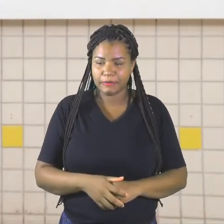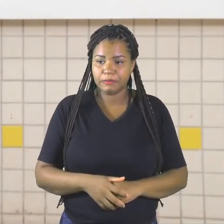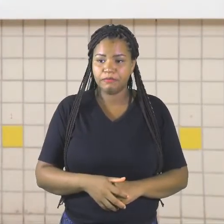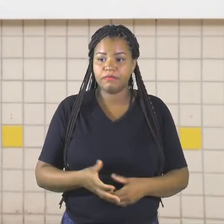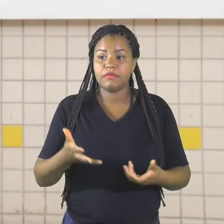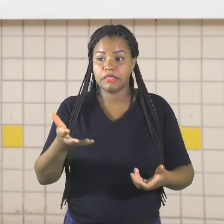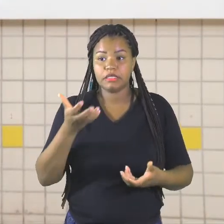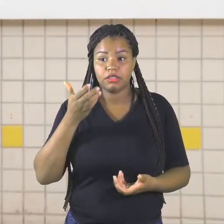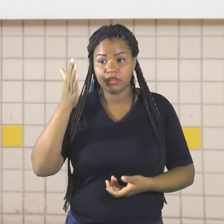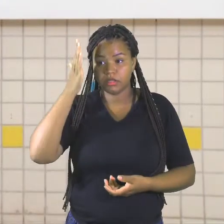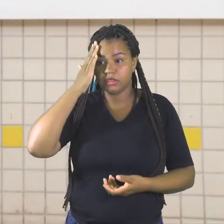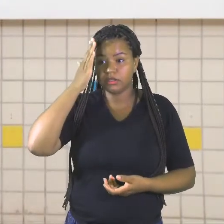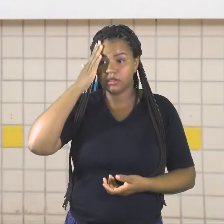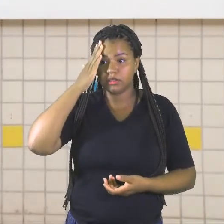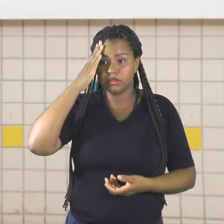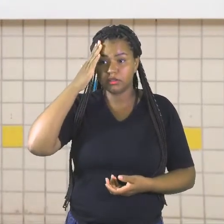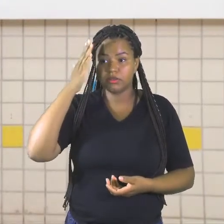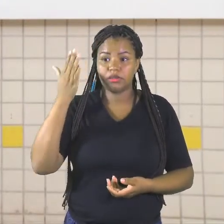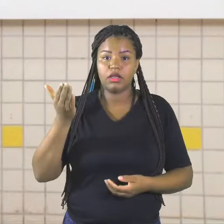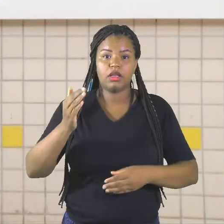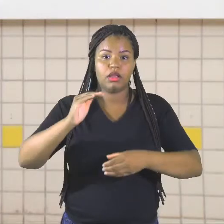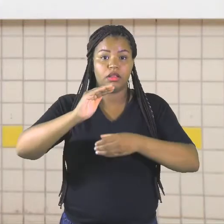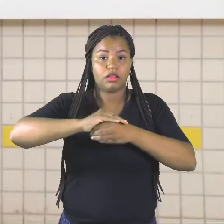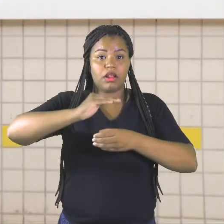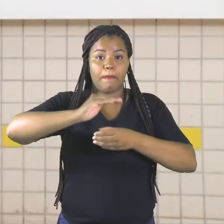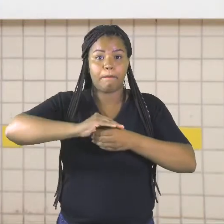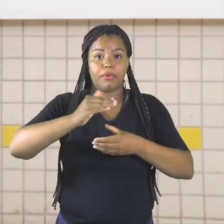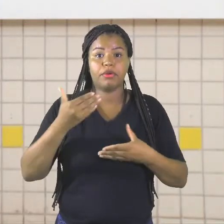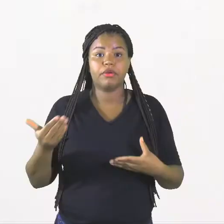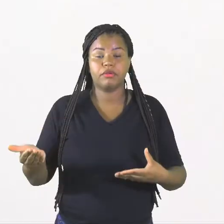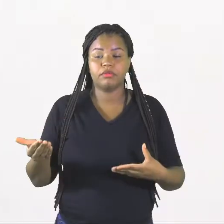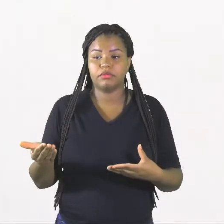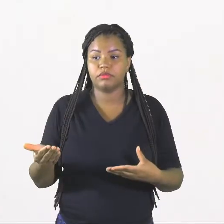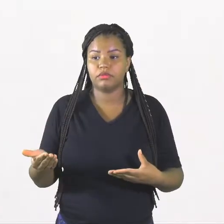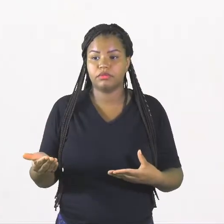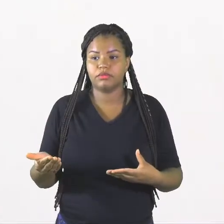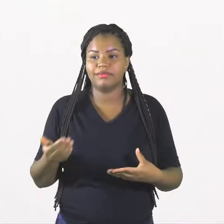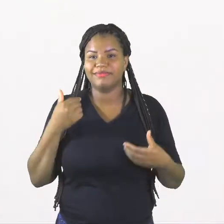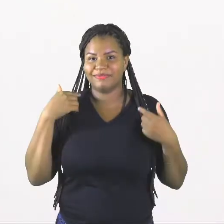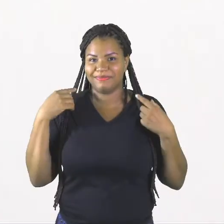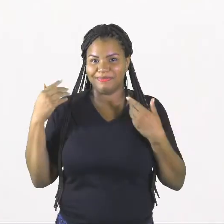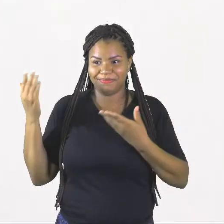saber... Cadê a tampa? Tá aqui.